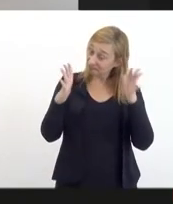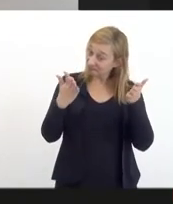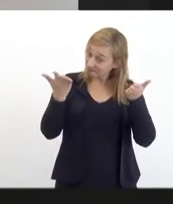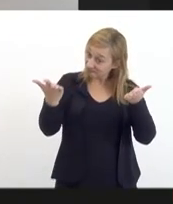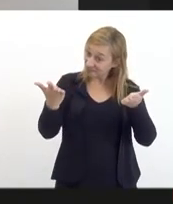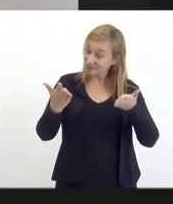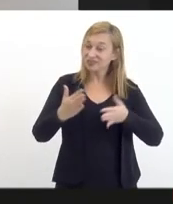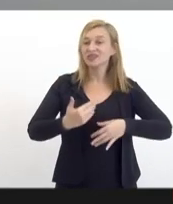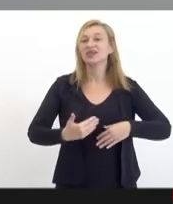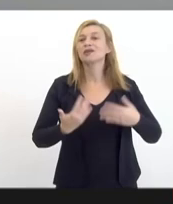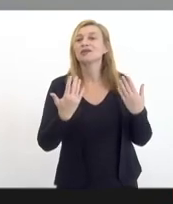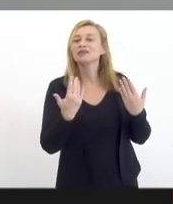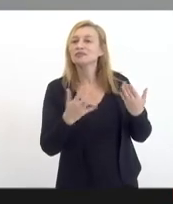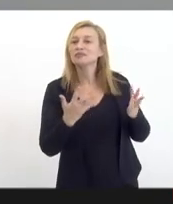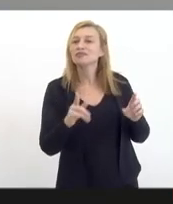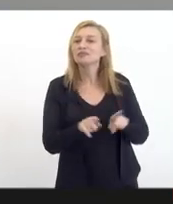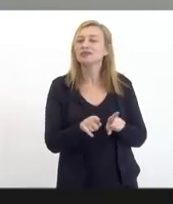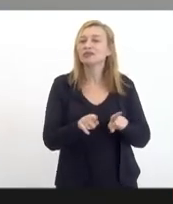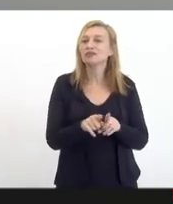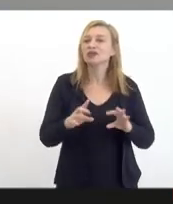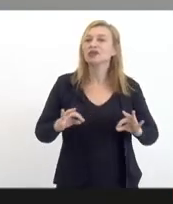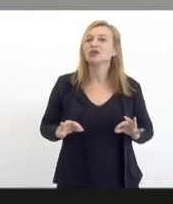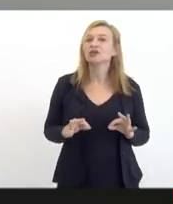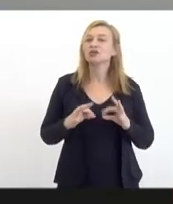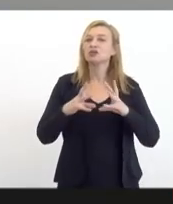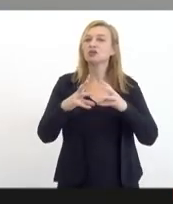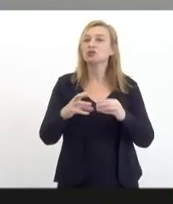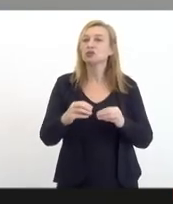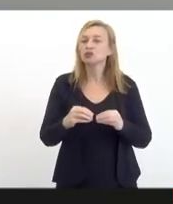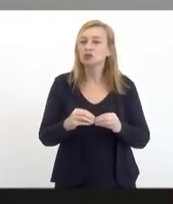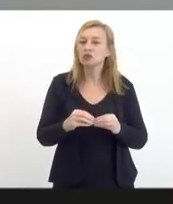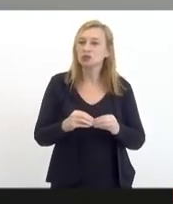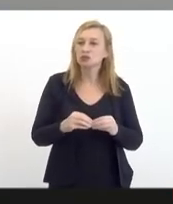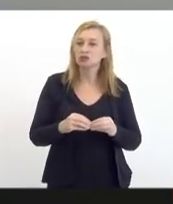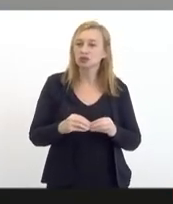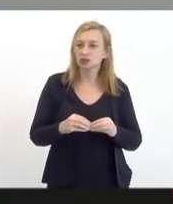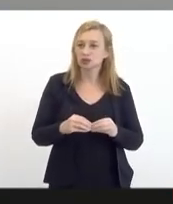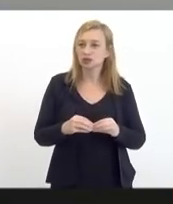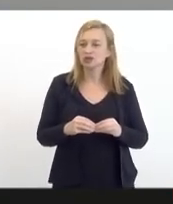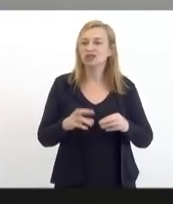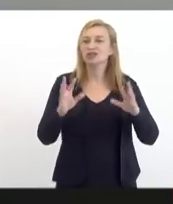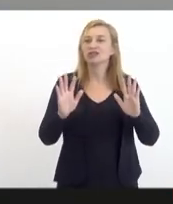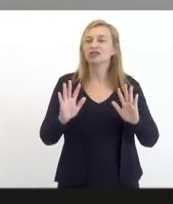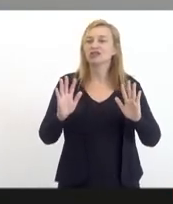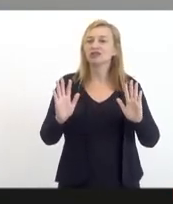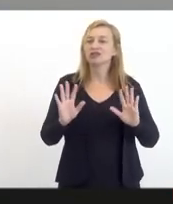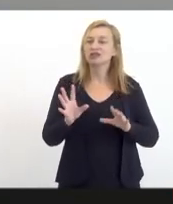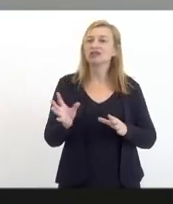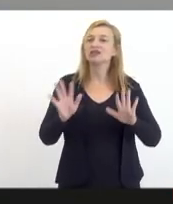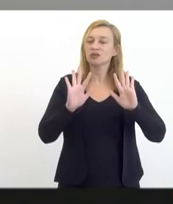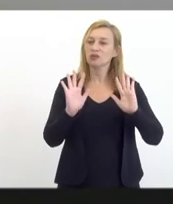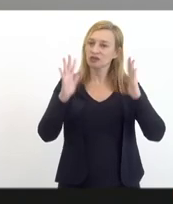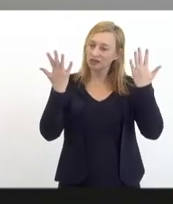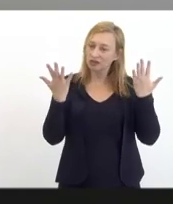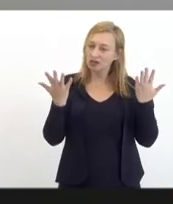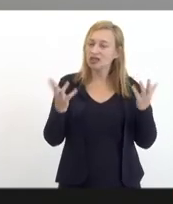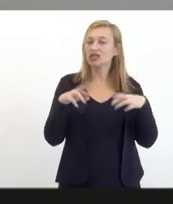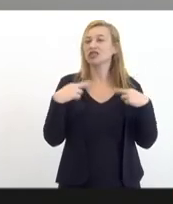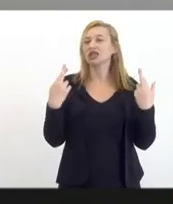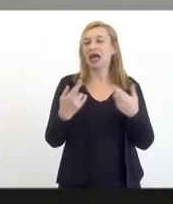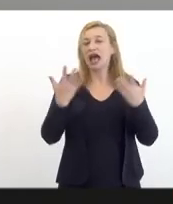saúdo todos as todos os participantes e todas as participantes deste evento agradeço